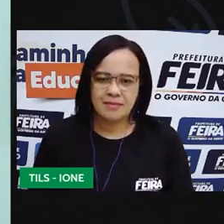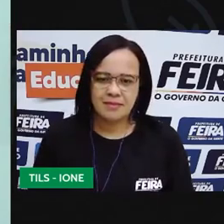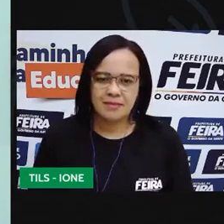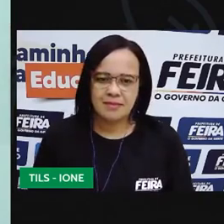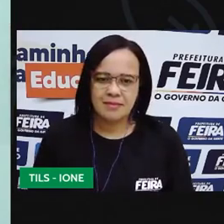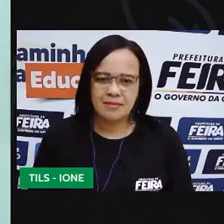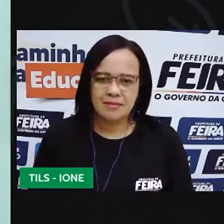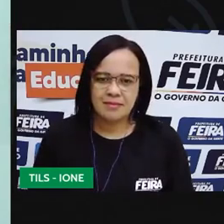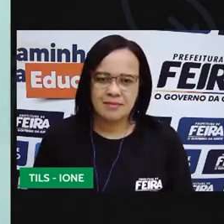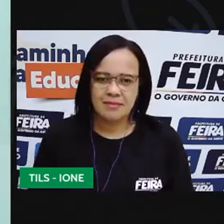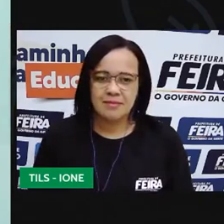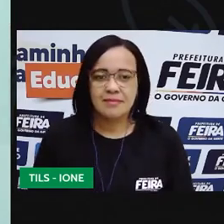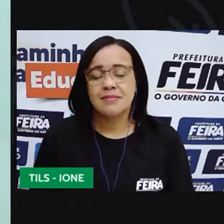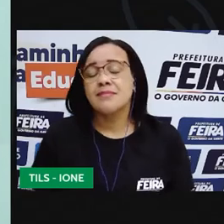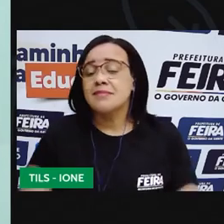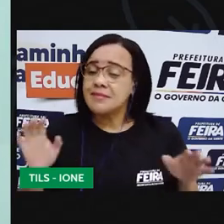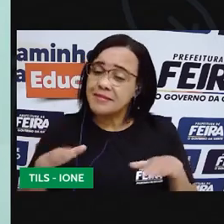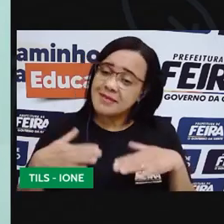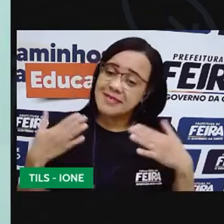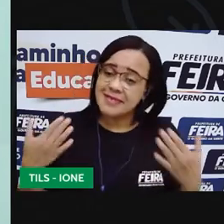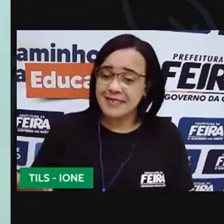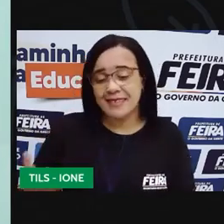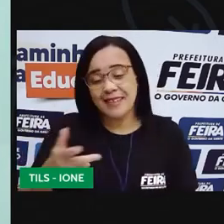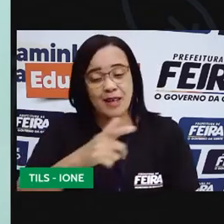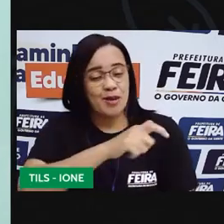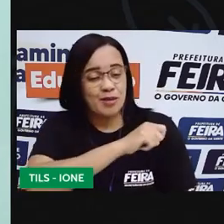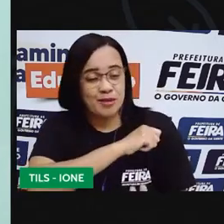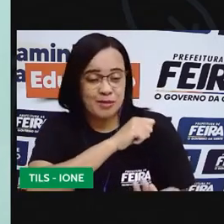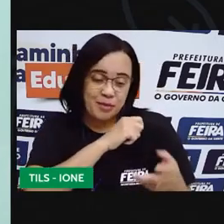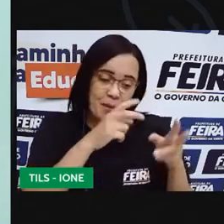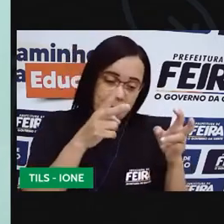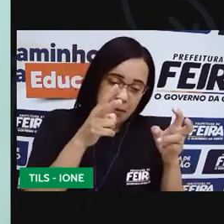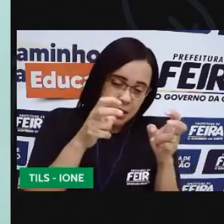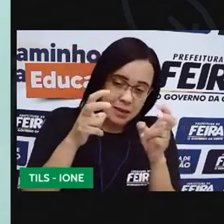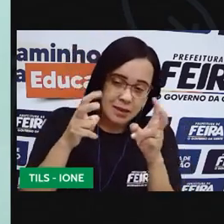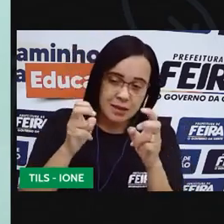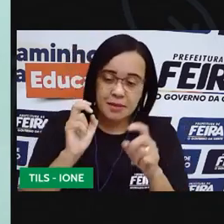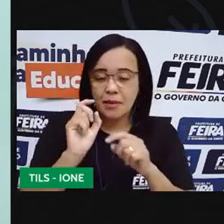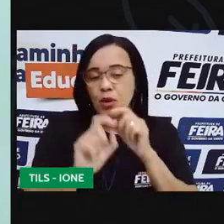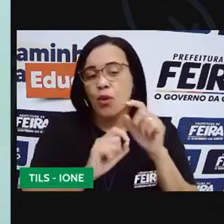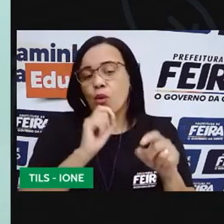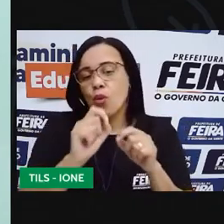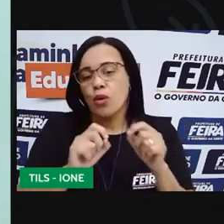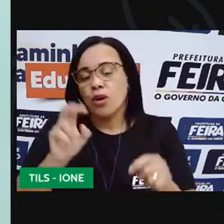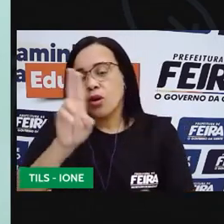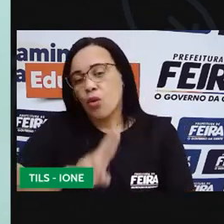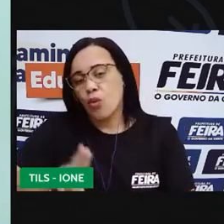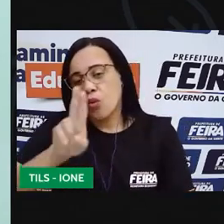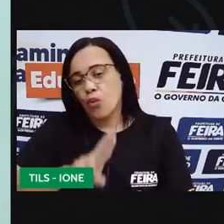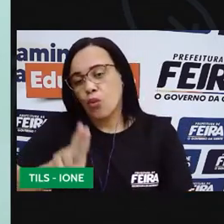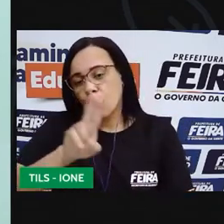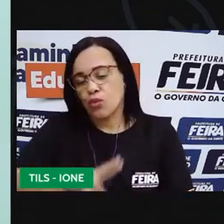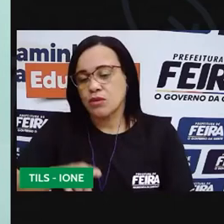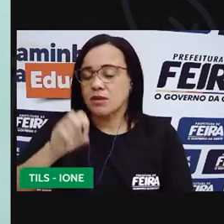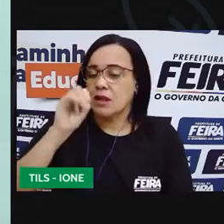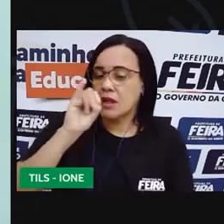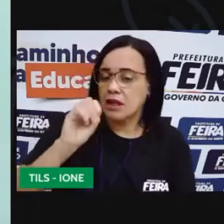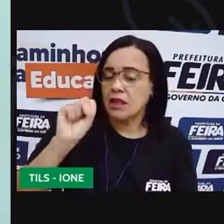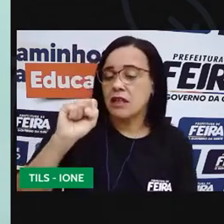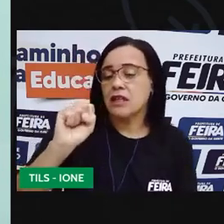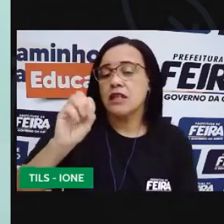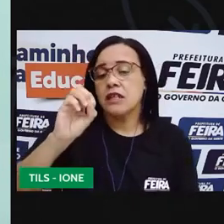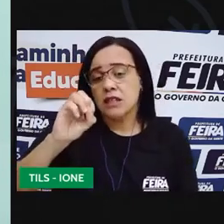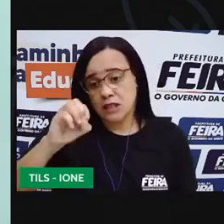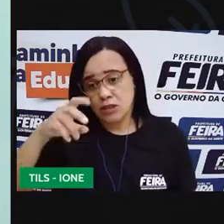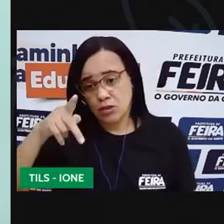Então, crianças, a gente percebeu que podemos utilizar o isopor, podemos utilizar